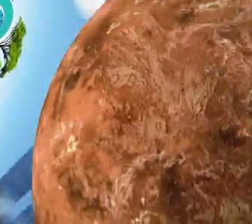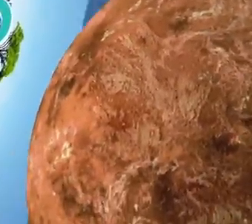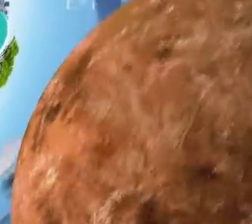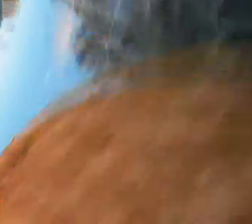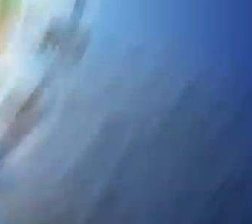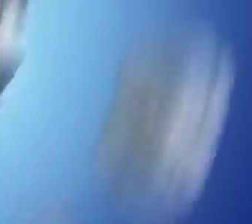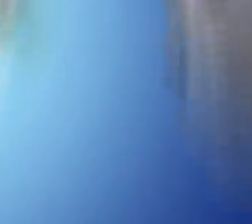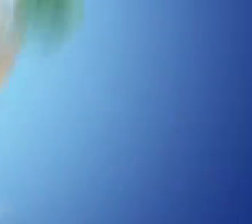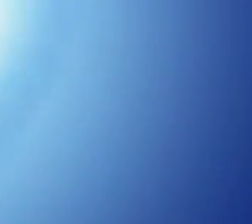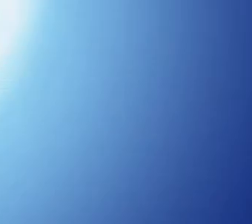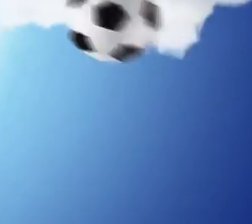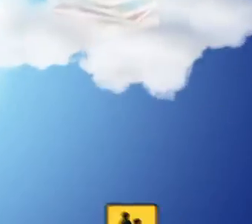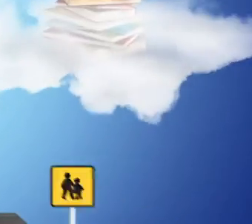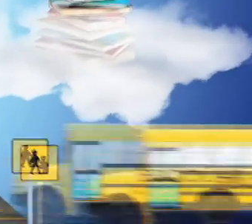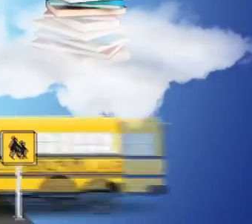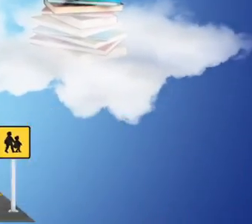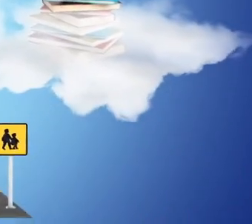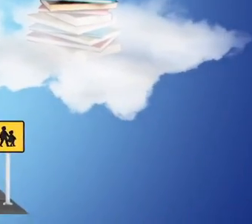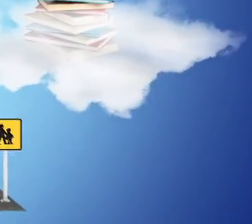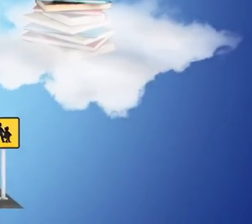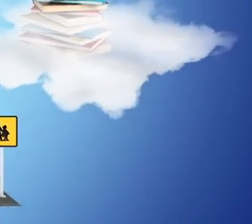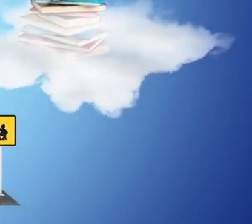Tchau. Tchau.